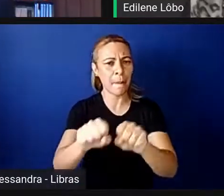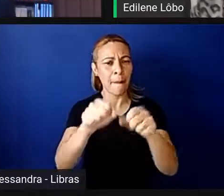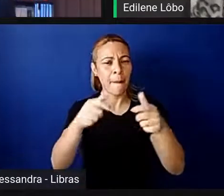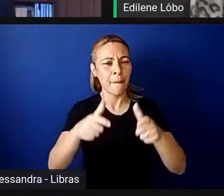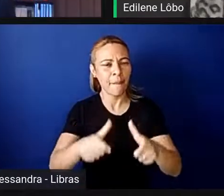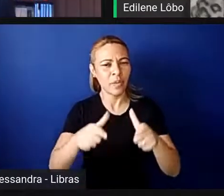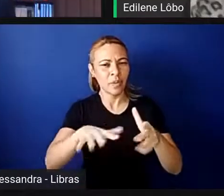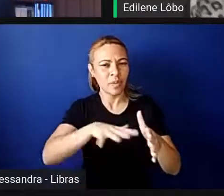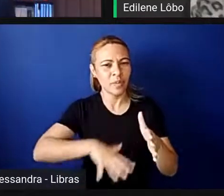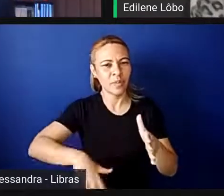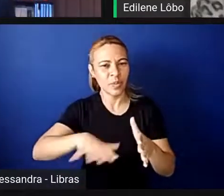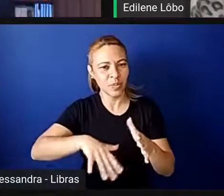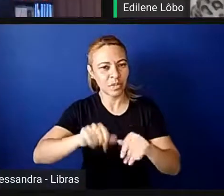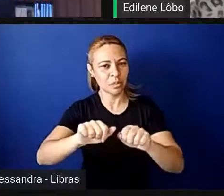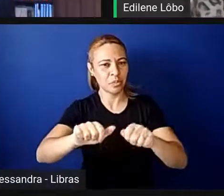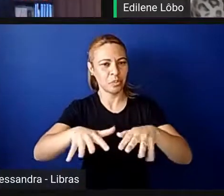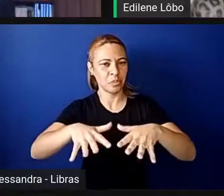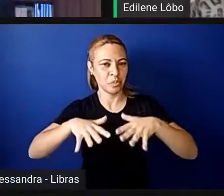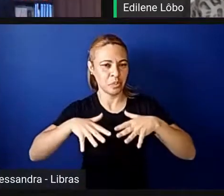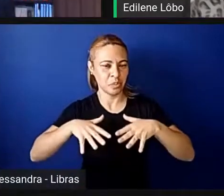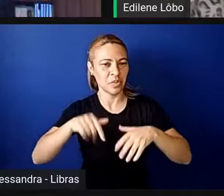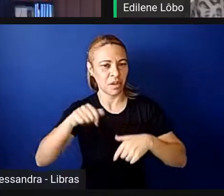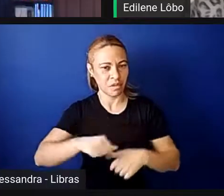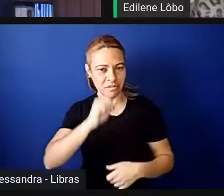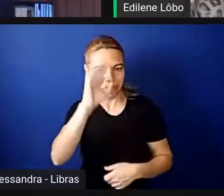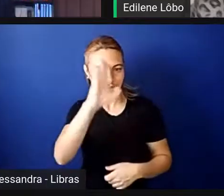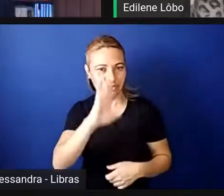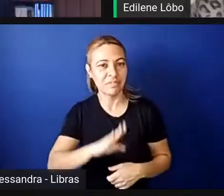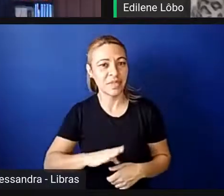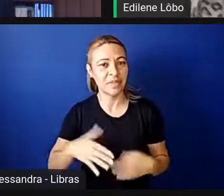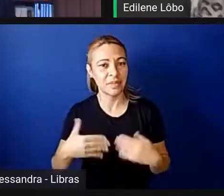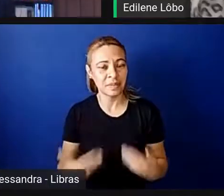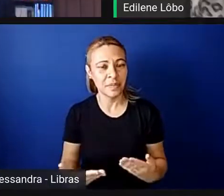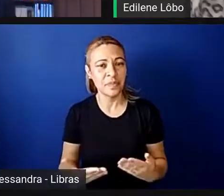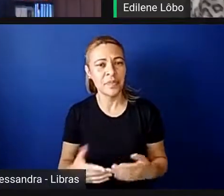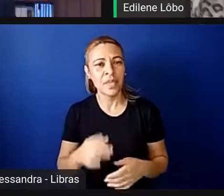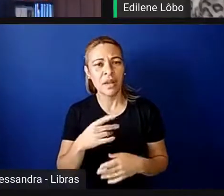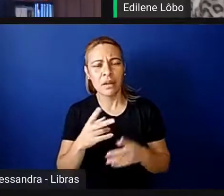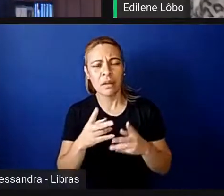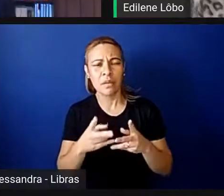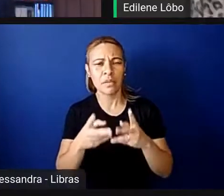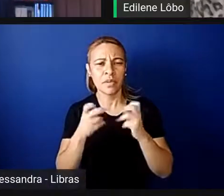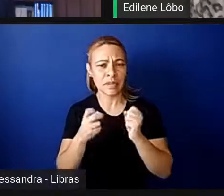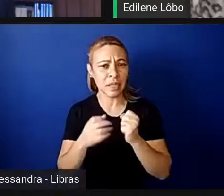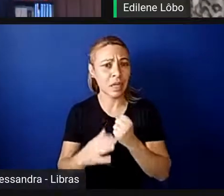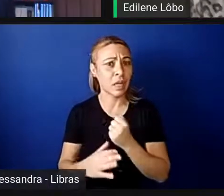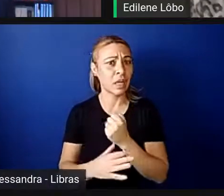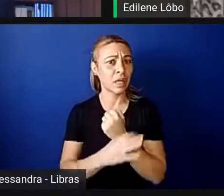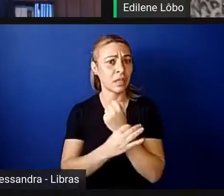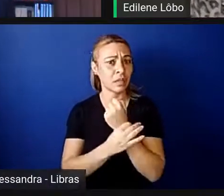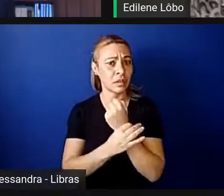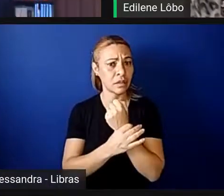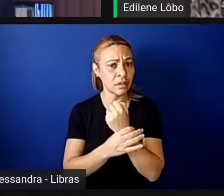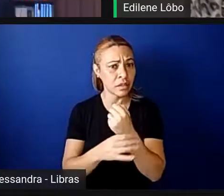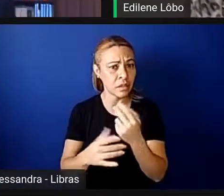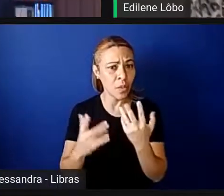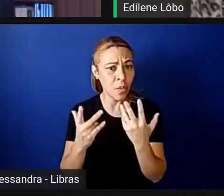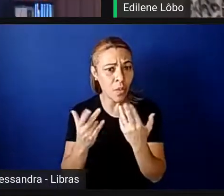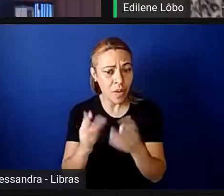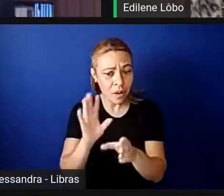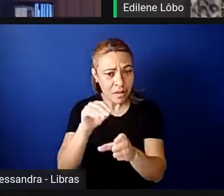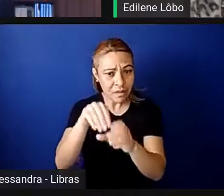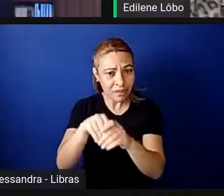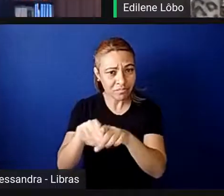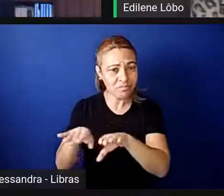no Parlamento brasileiro. Notem que ao se garantir a ocupação parelha dos espaços no